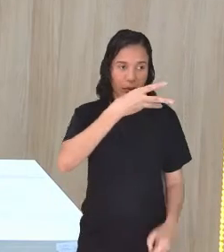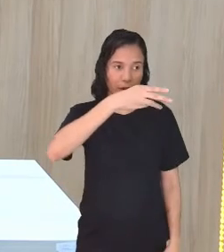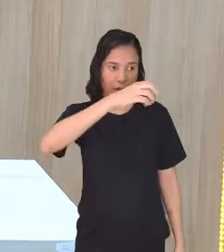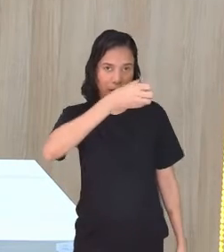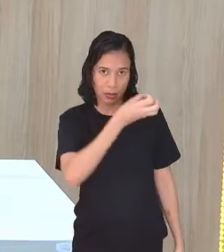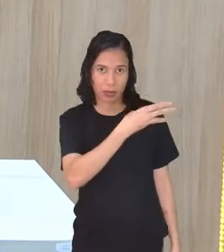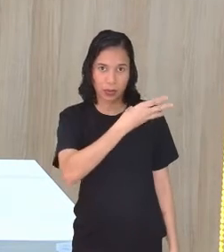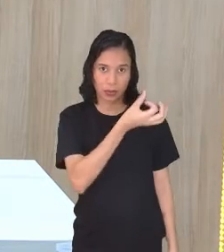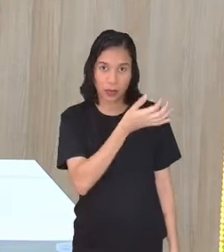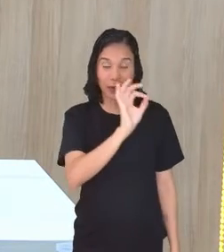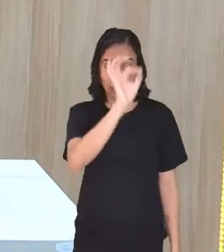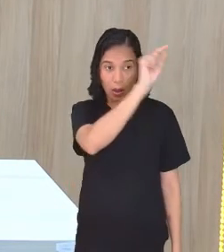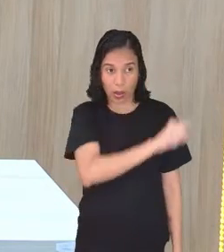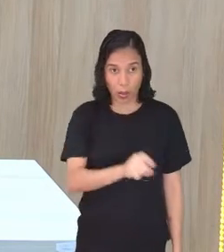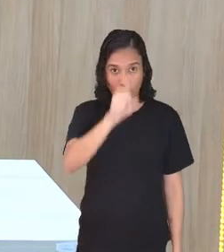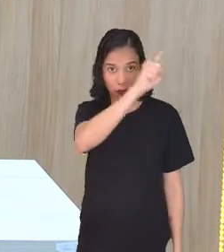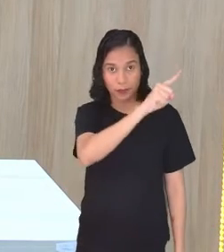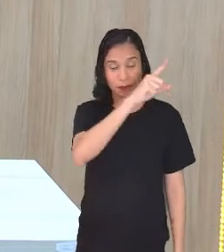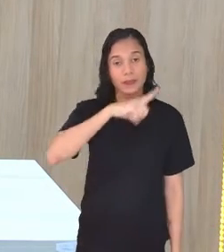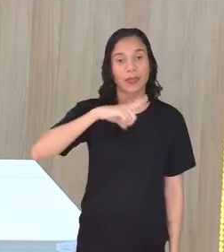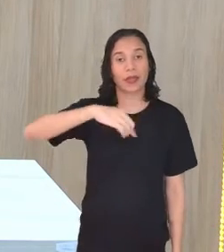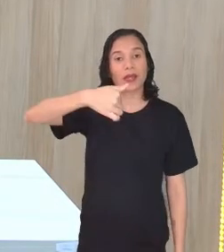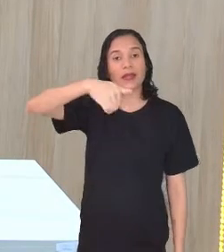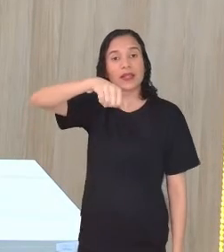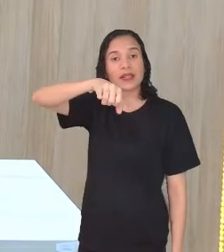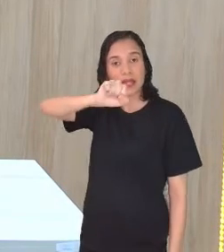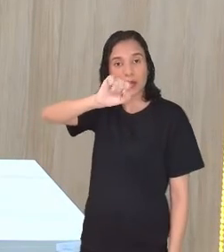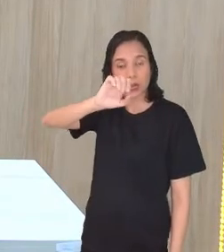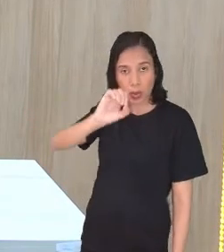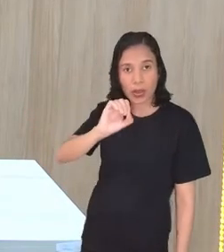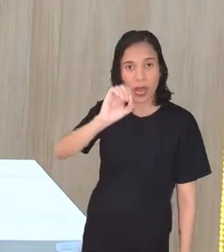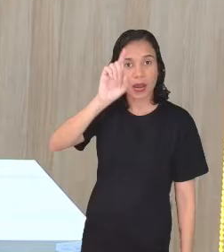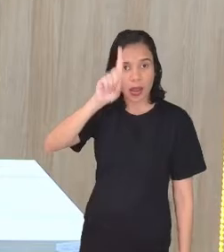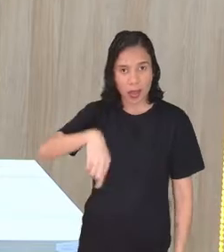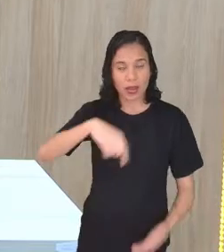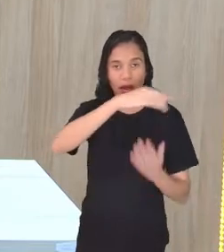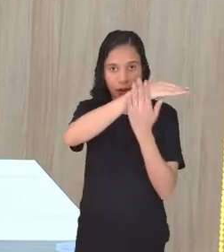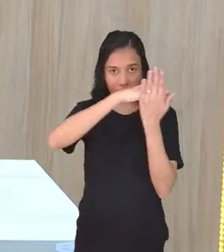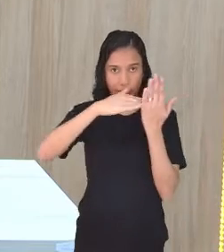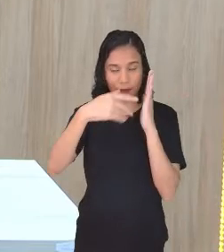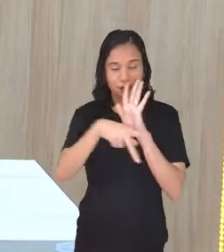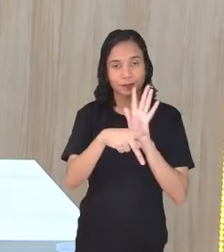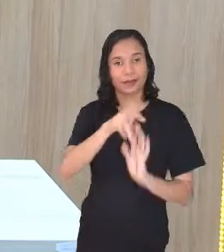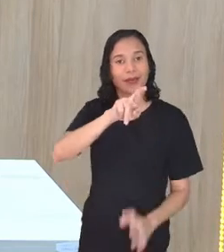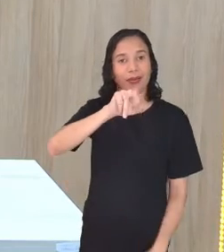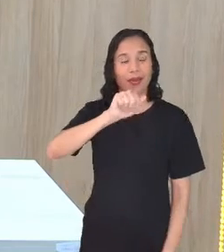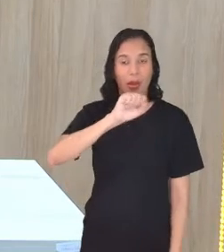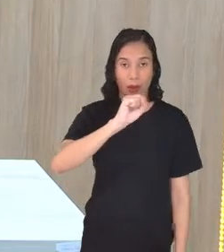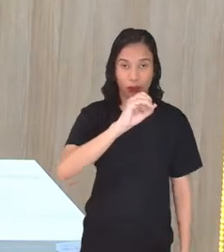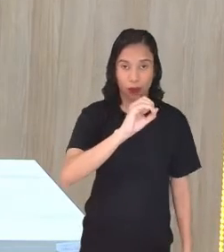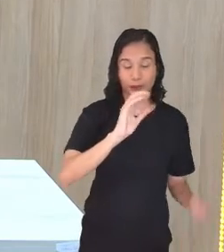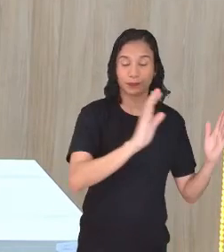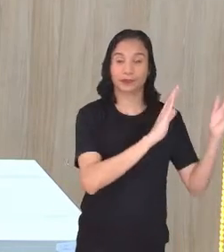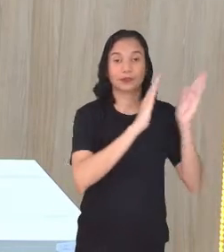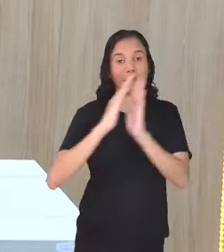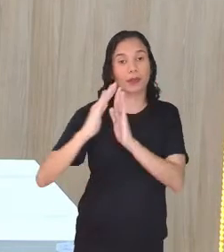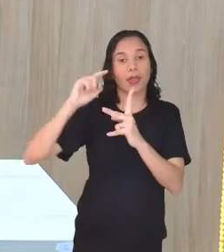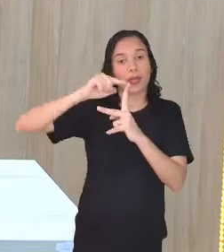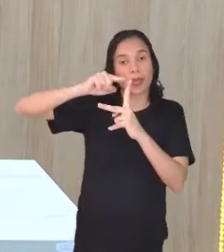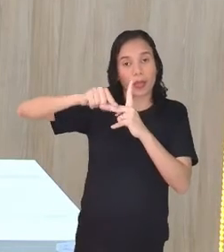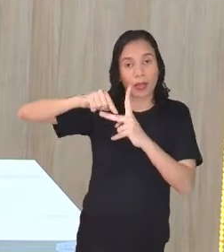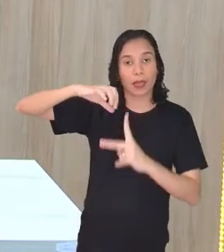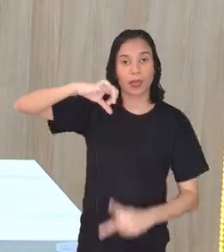que é o círculo todo. Já tem o de 180, que é o ângulo raso. Já tem o de 90,